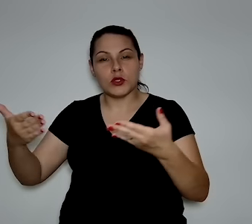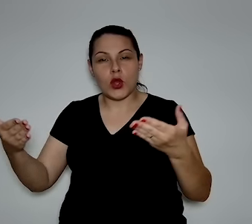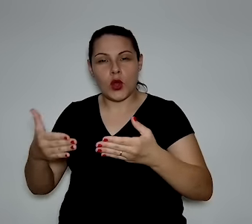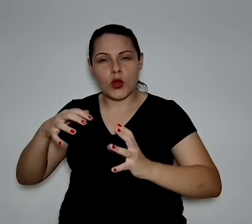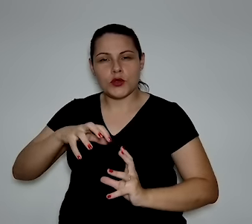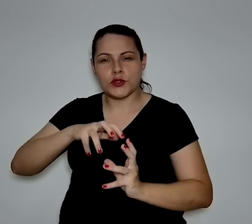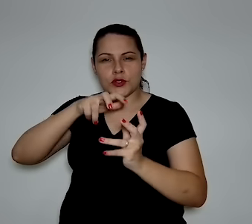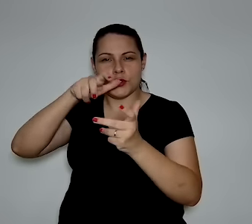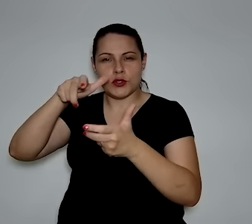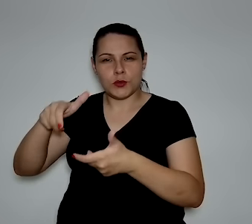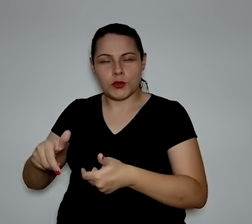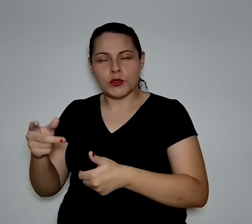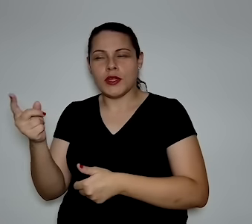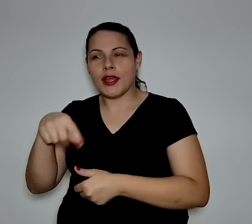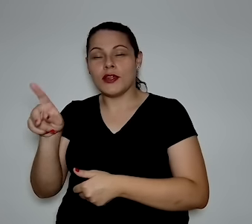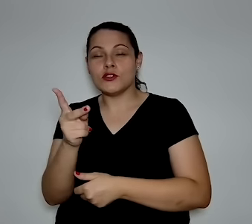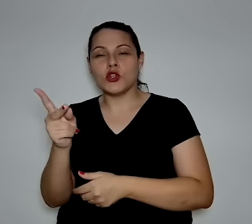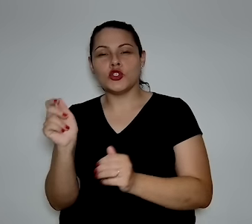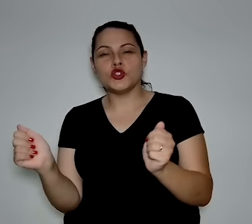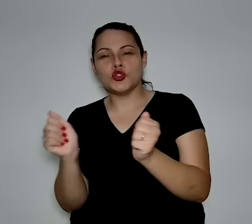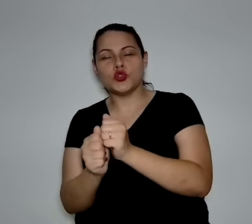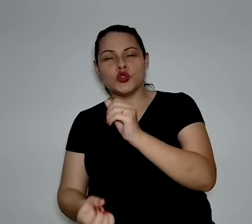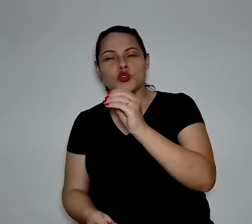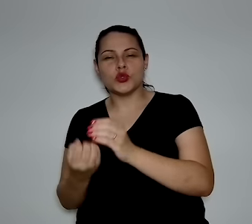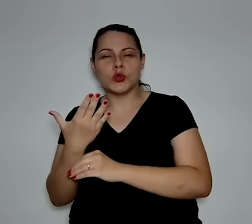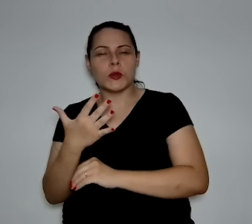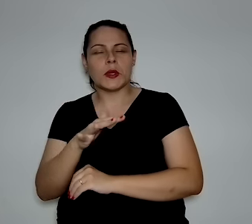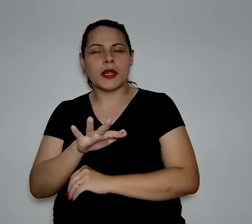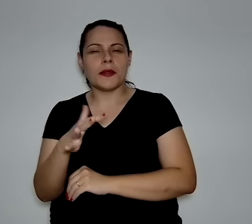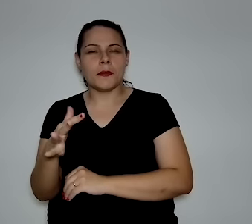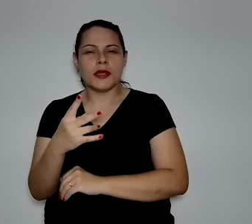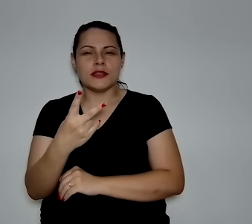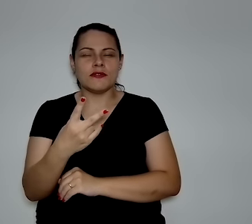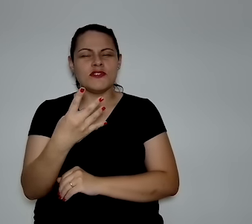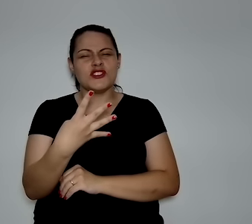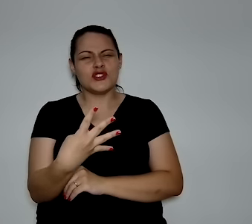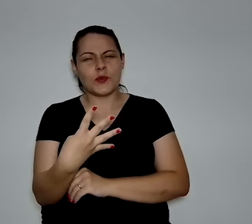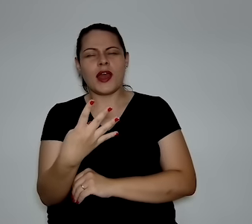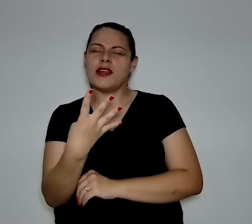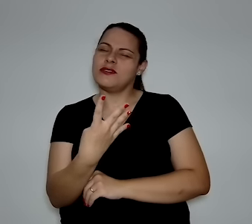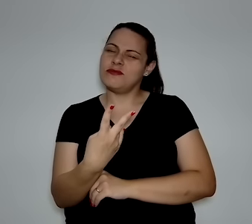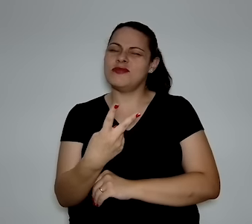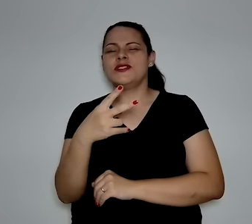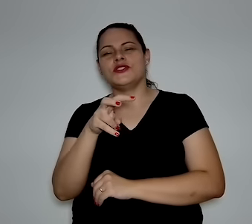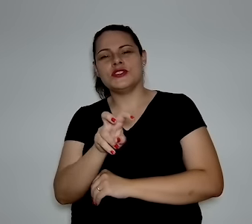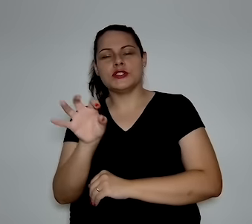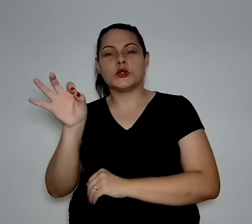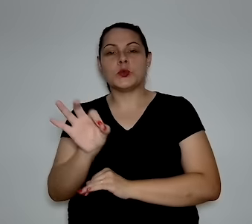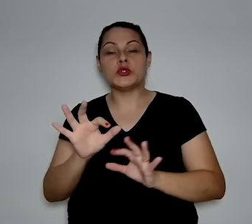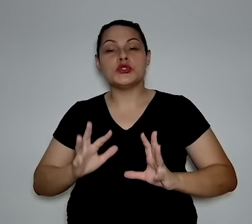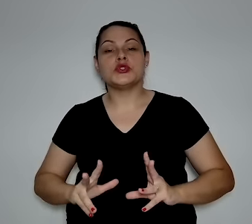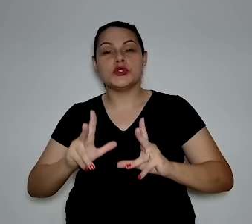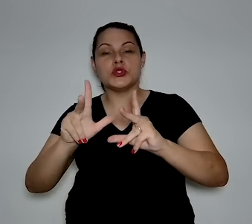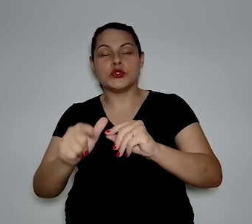petróleo hoje no planeta, eles juntos produzem cerca de 24%, 25% de toda a